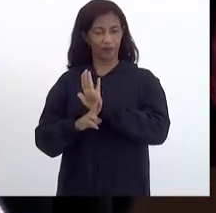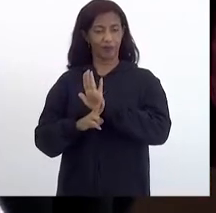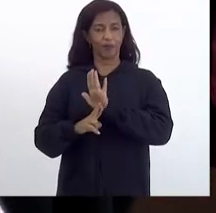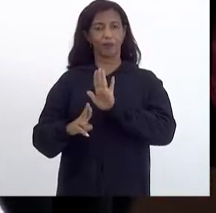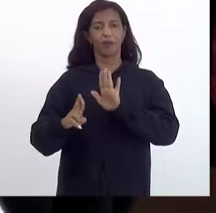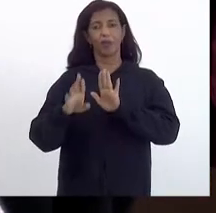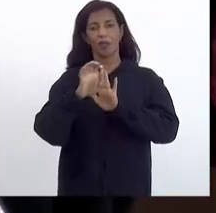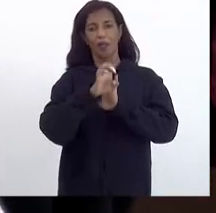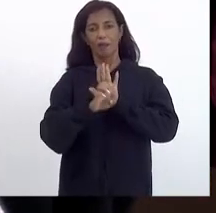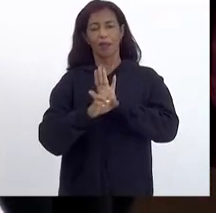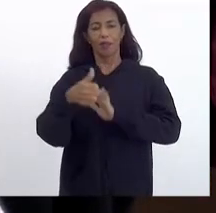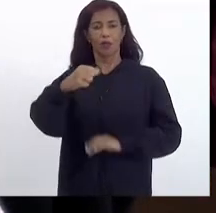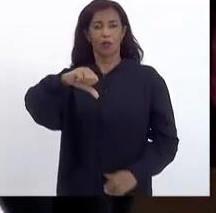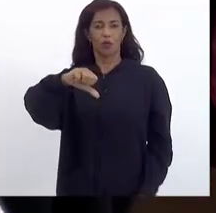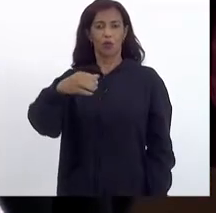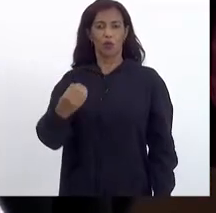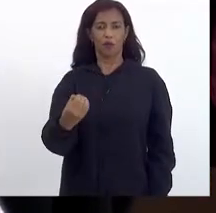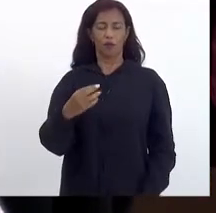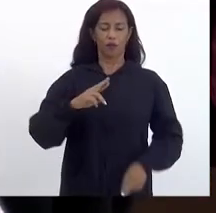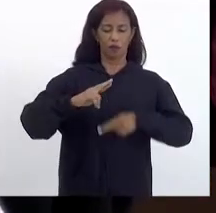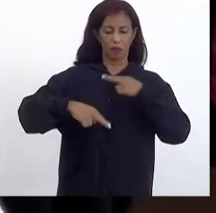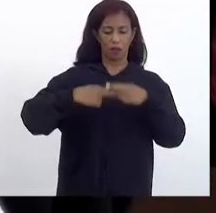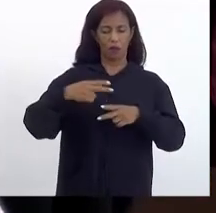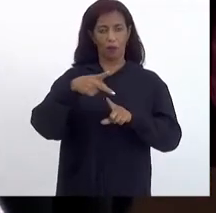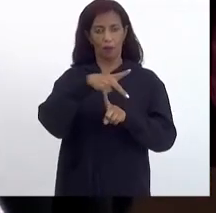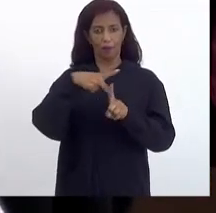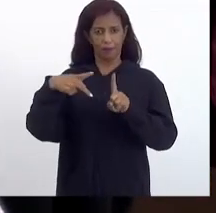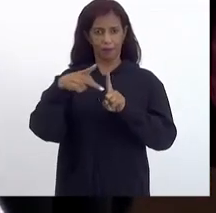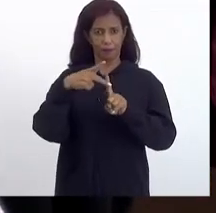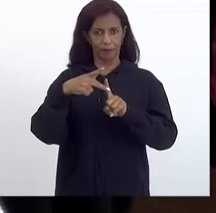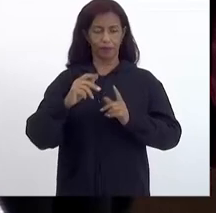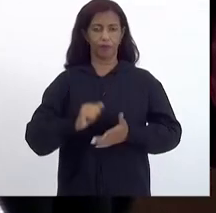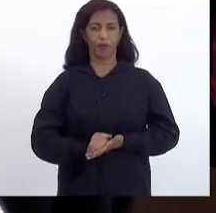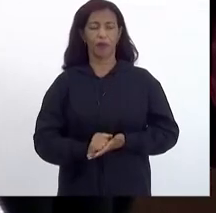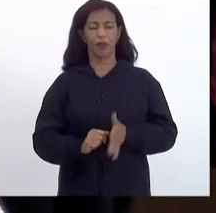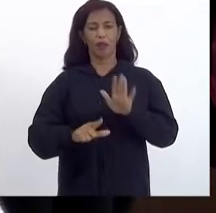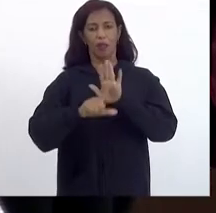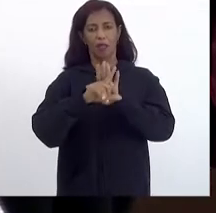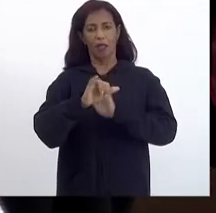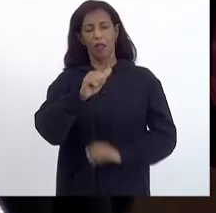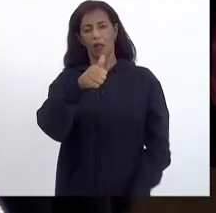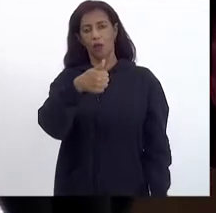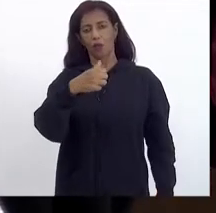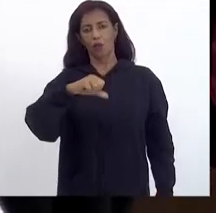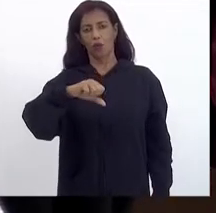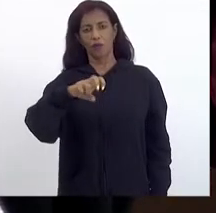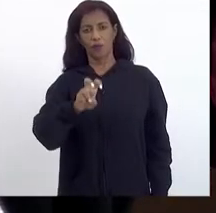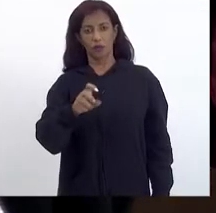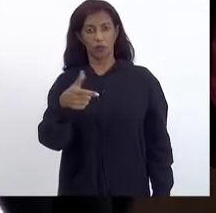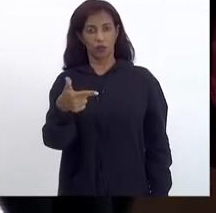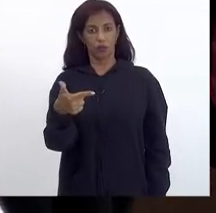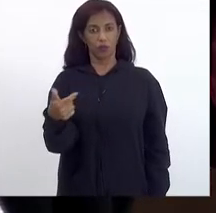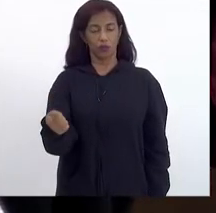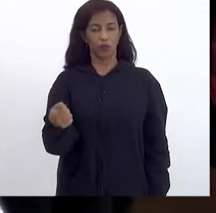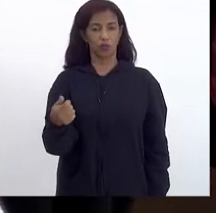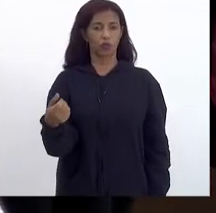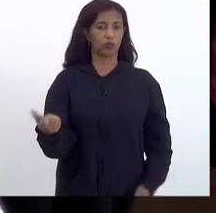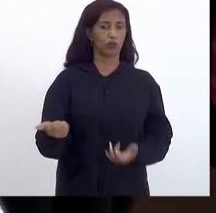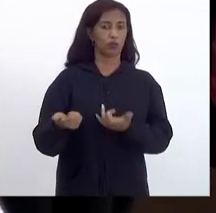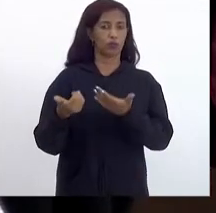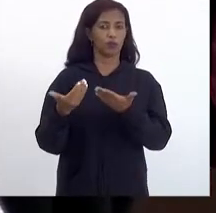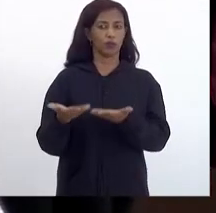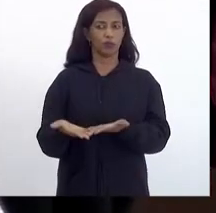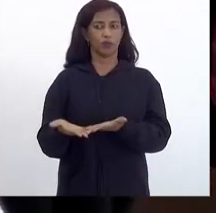90, de 21, da reforma da Previdência. E a Lei Complementar 195, de 21, que dispõe